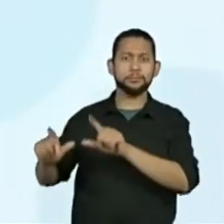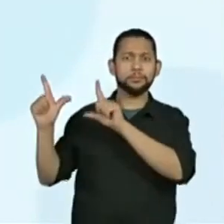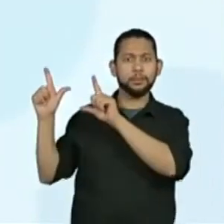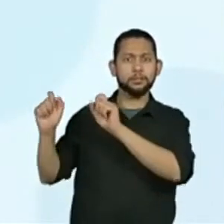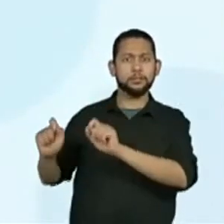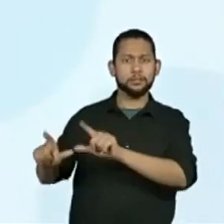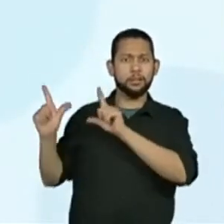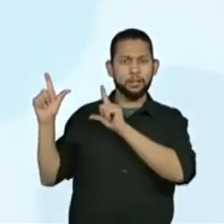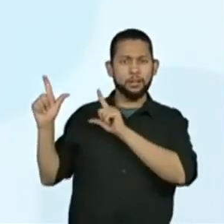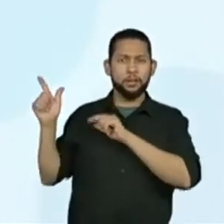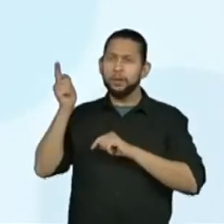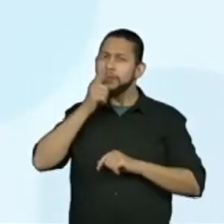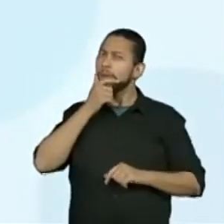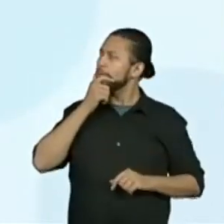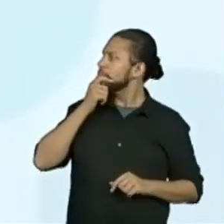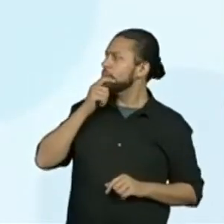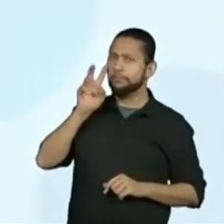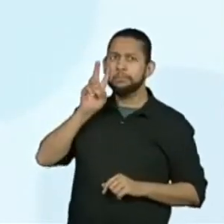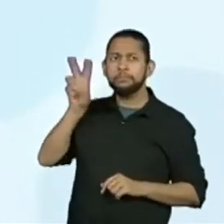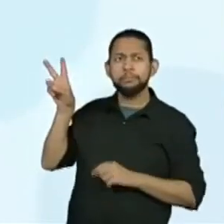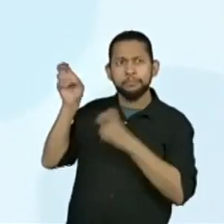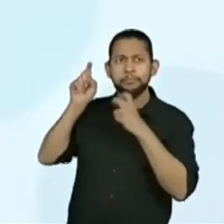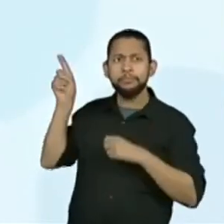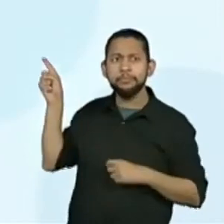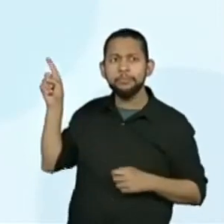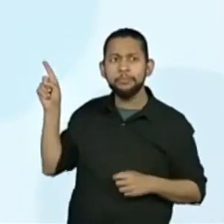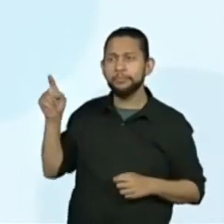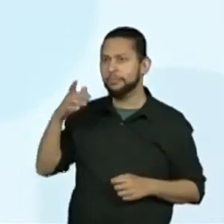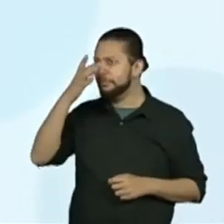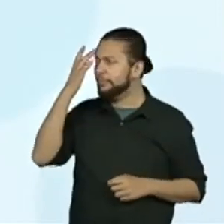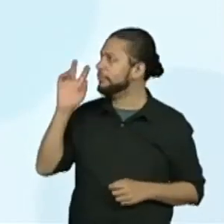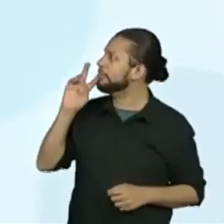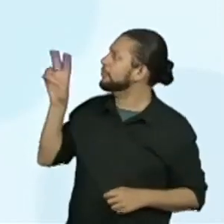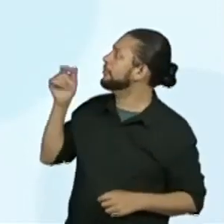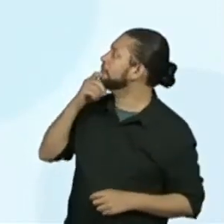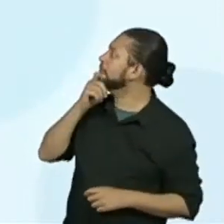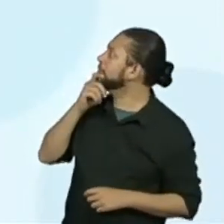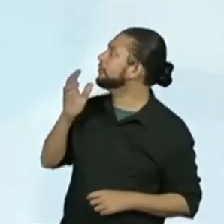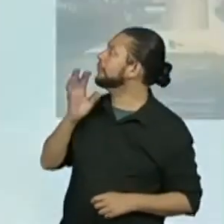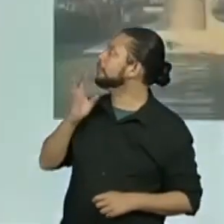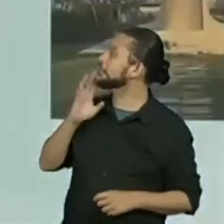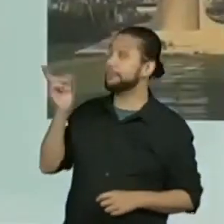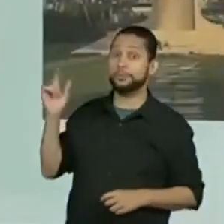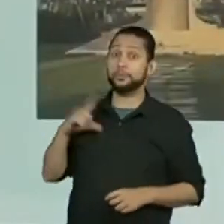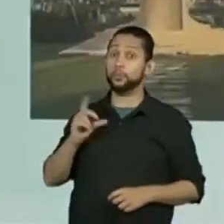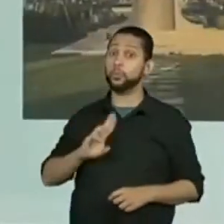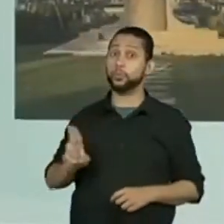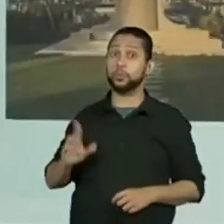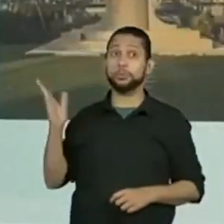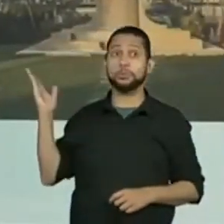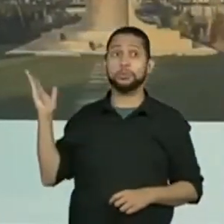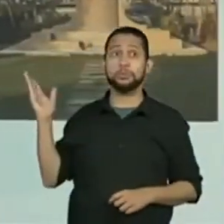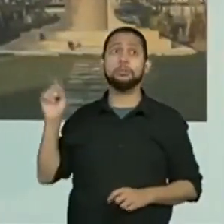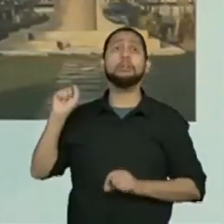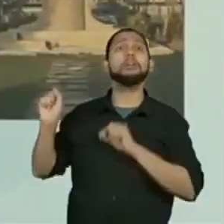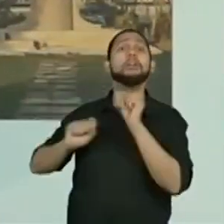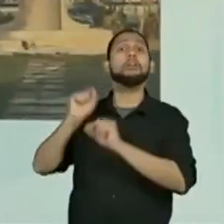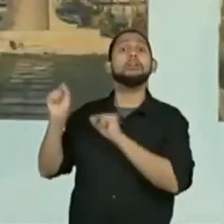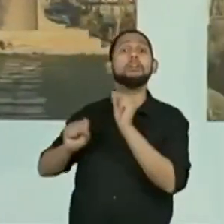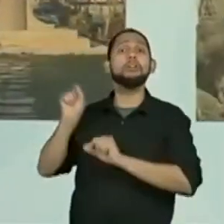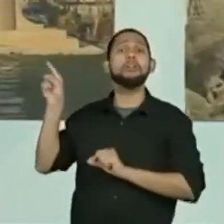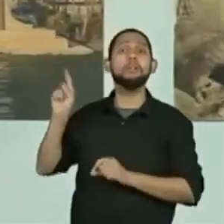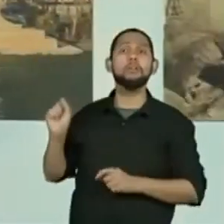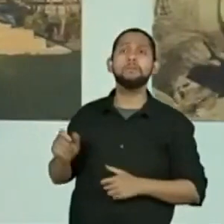Será que vocês conseguem identificar algum? Tem gente que consegue identificar algum? Não tem nome, por enquanto. Quem são eles?